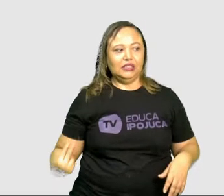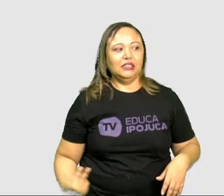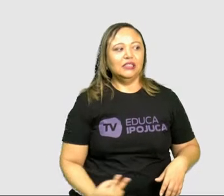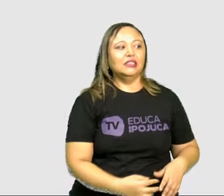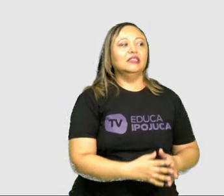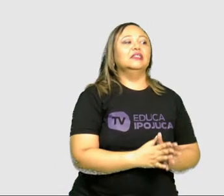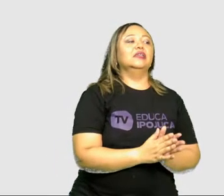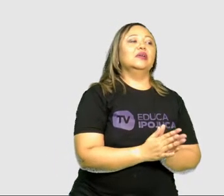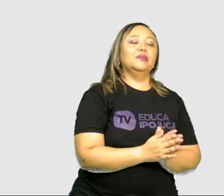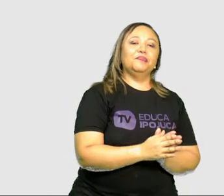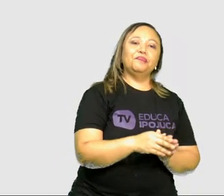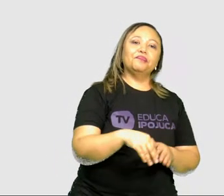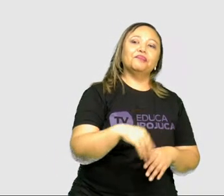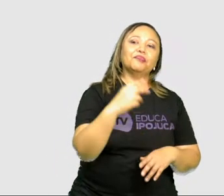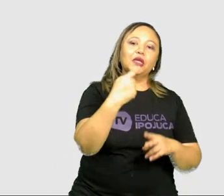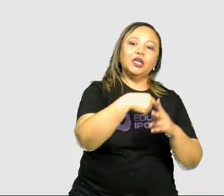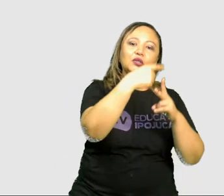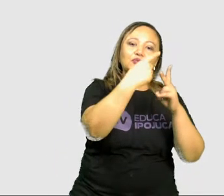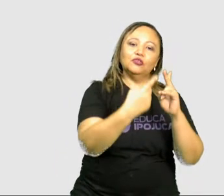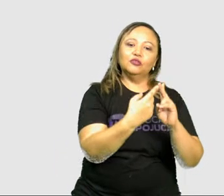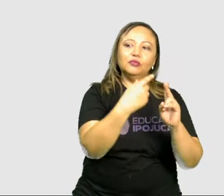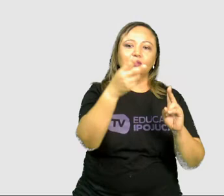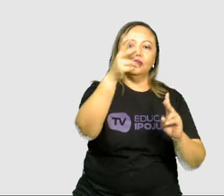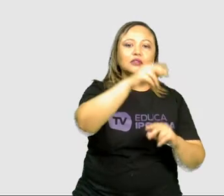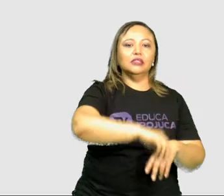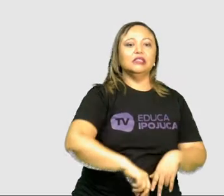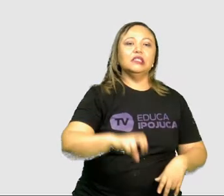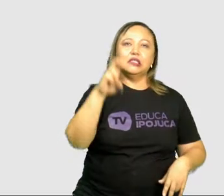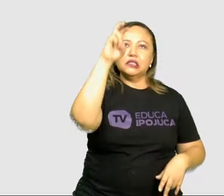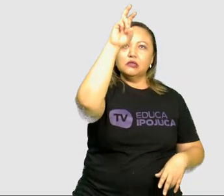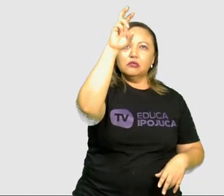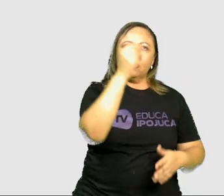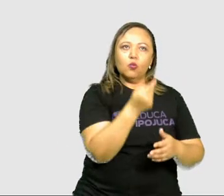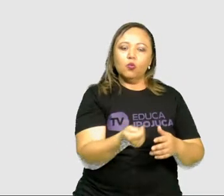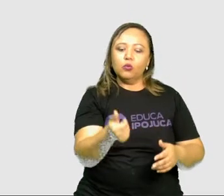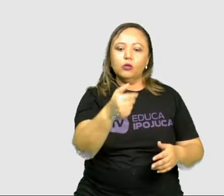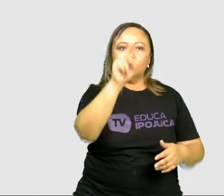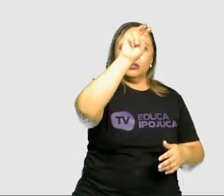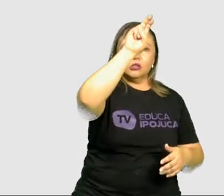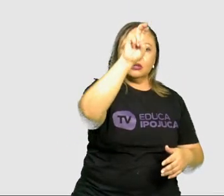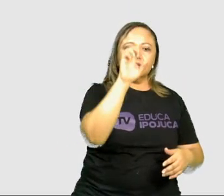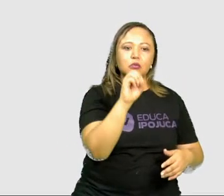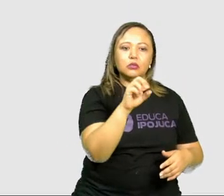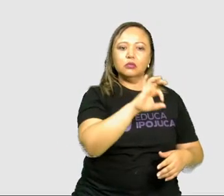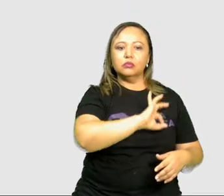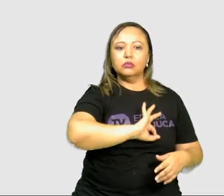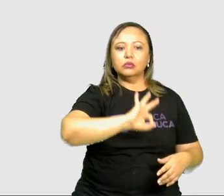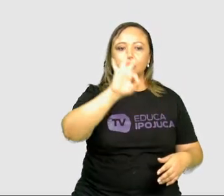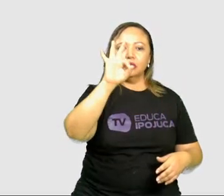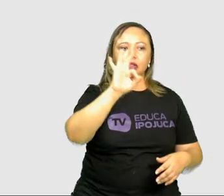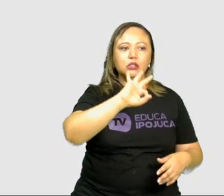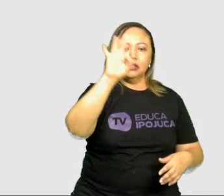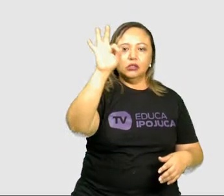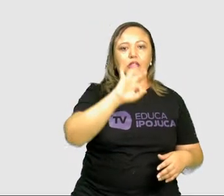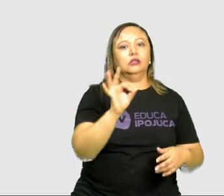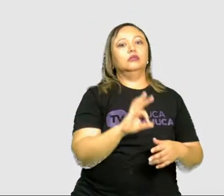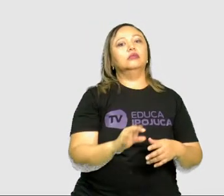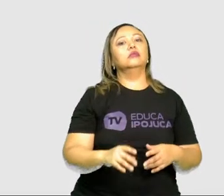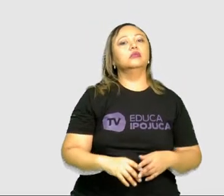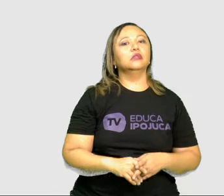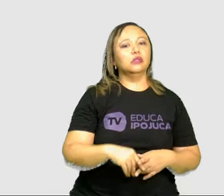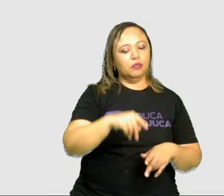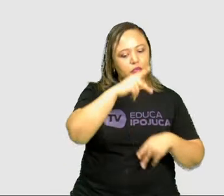50% da população mundial, certo? Por conta da quantidade de gente que mora lá.